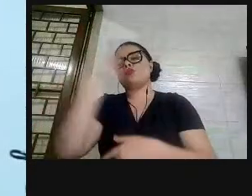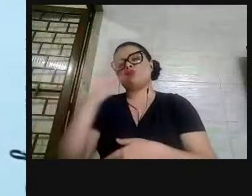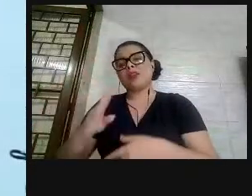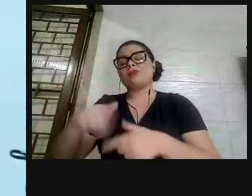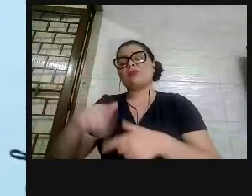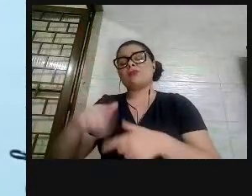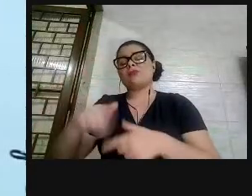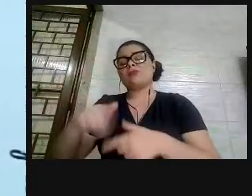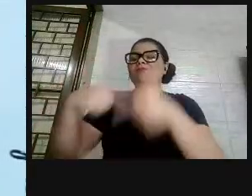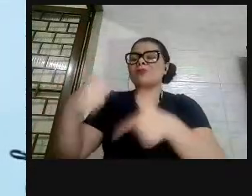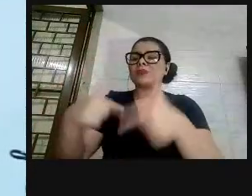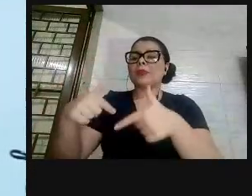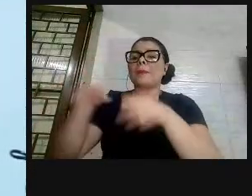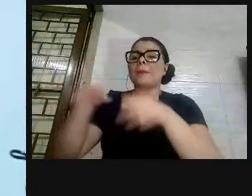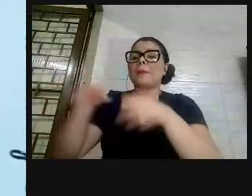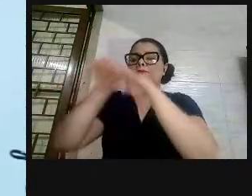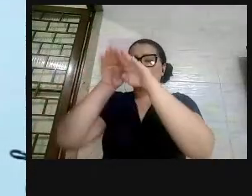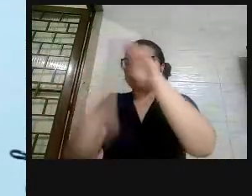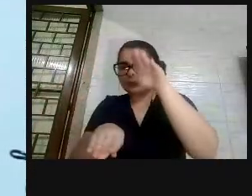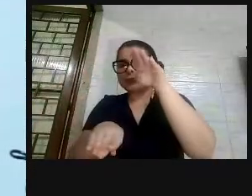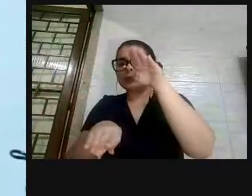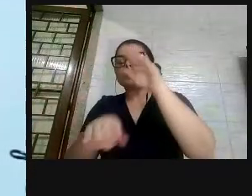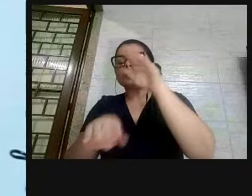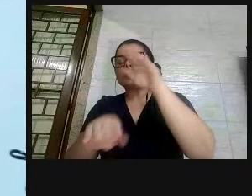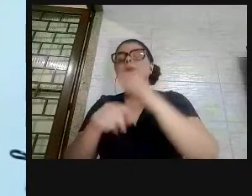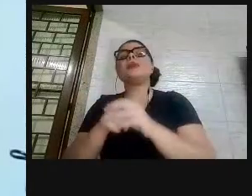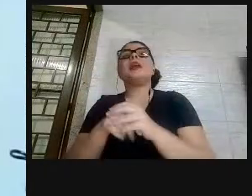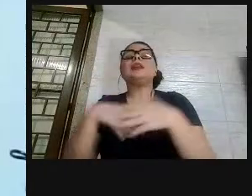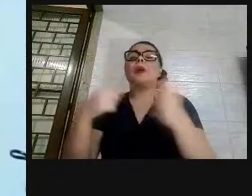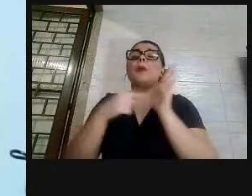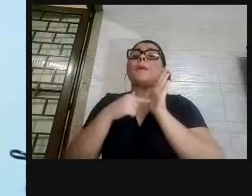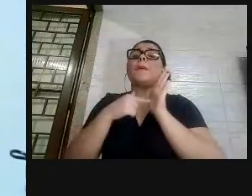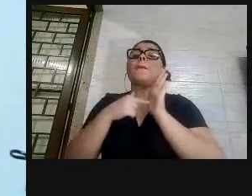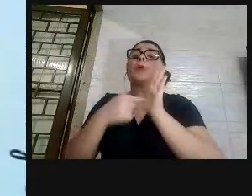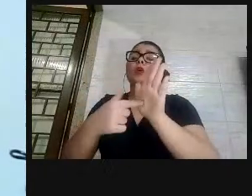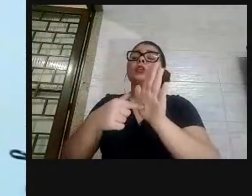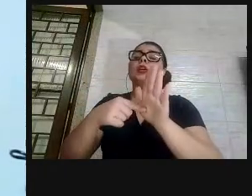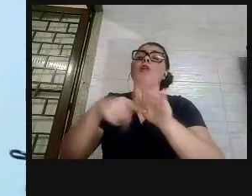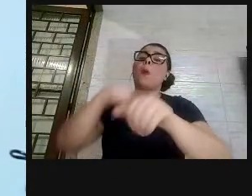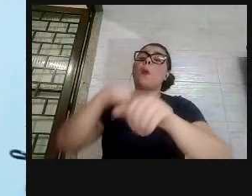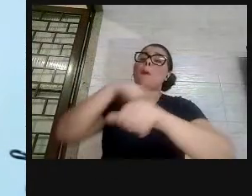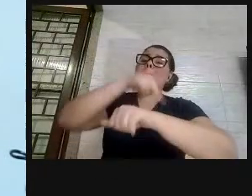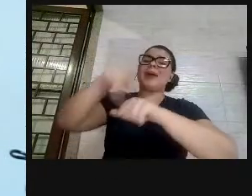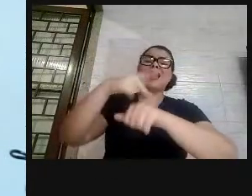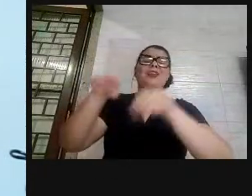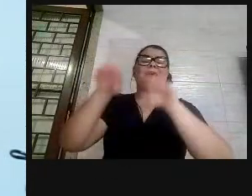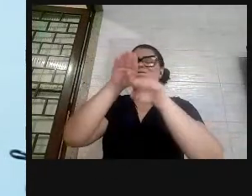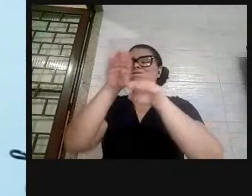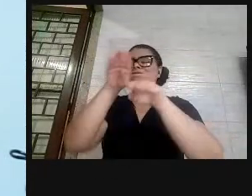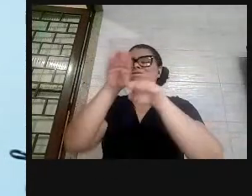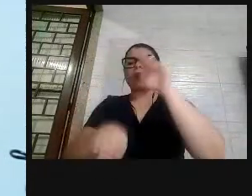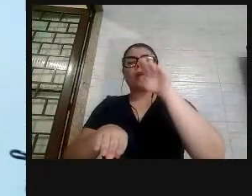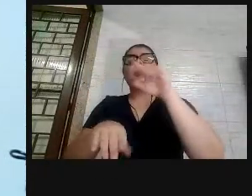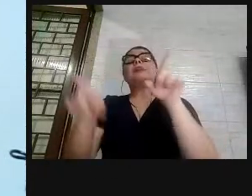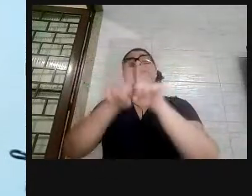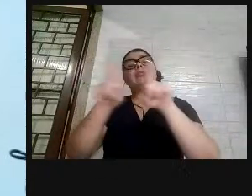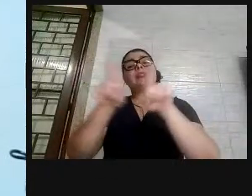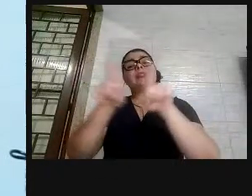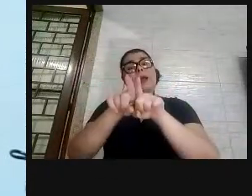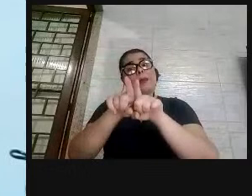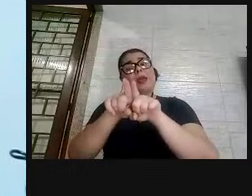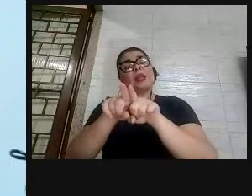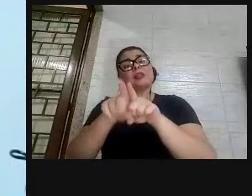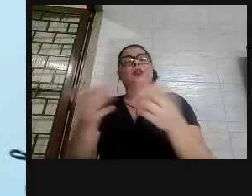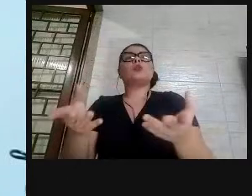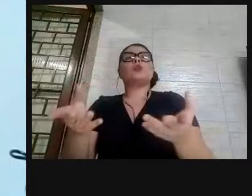então significa que é um país profundamente desigual do ponto de vista social. Do ponto de vista cultural, evidentemente,